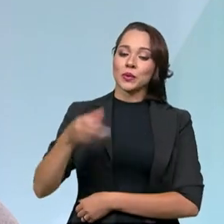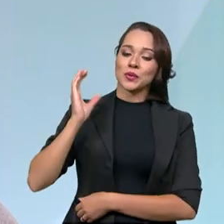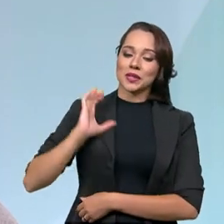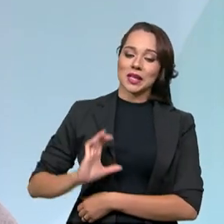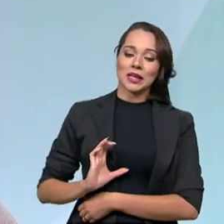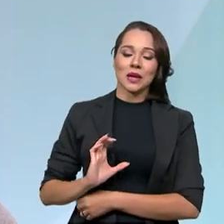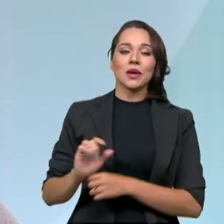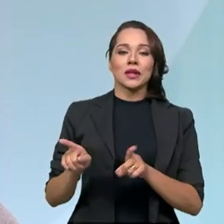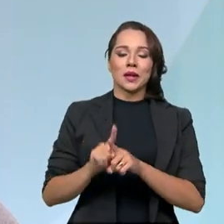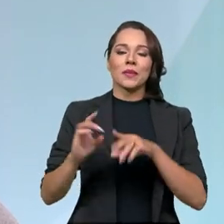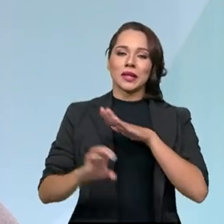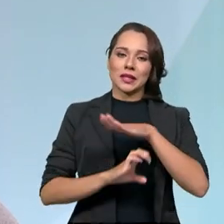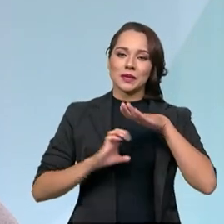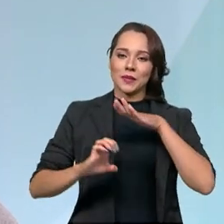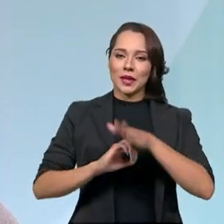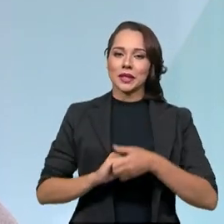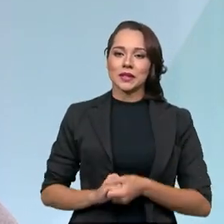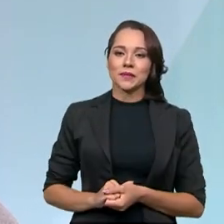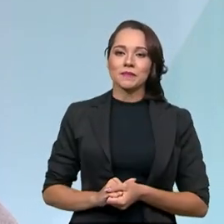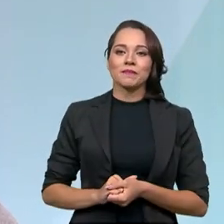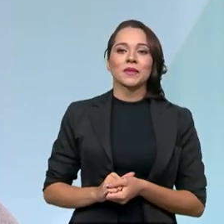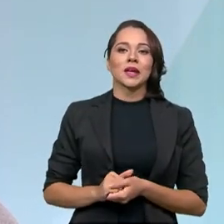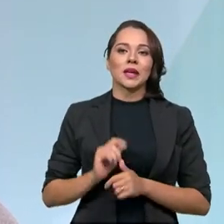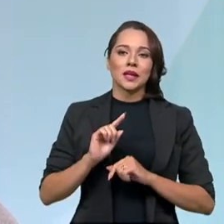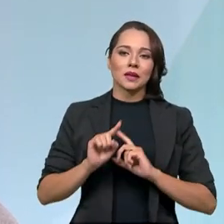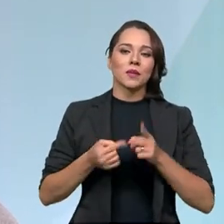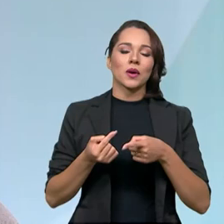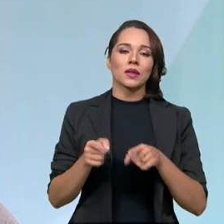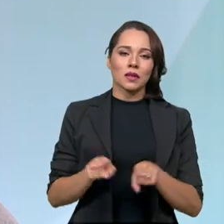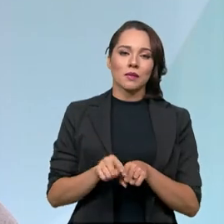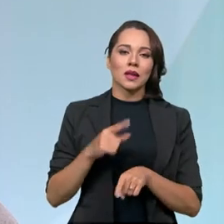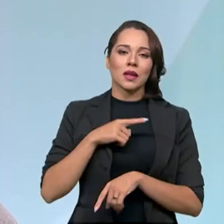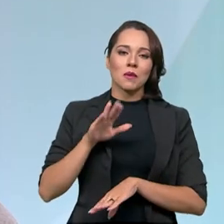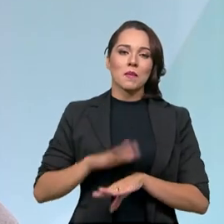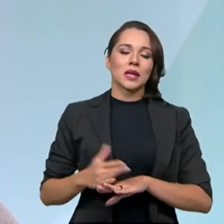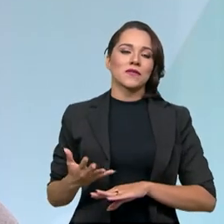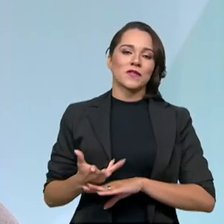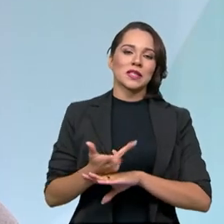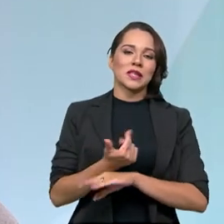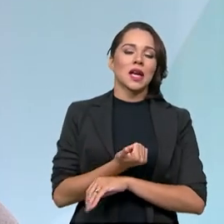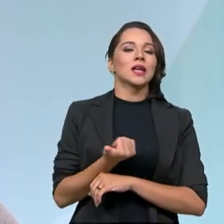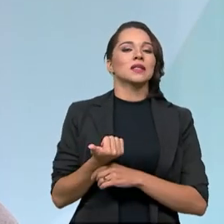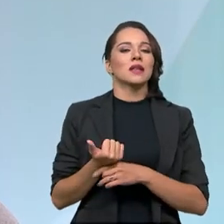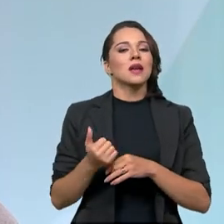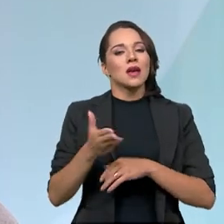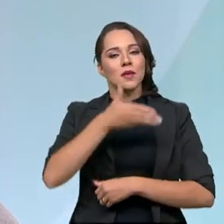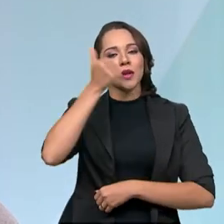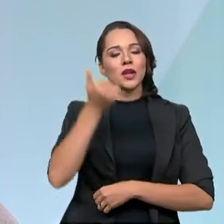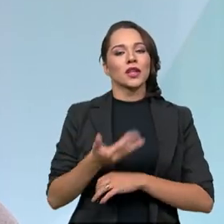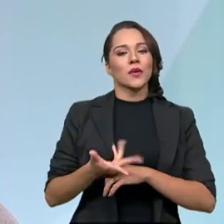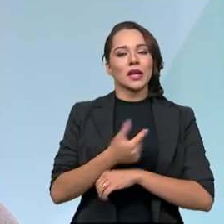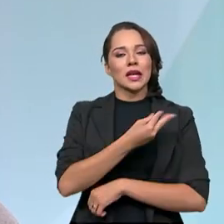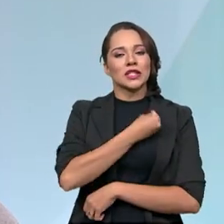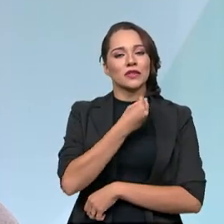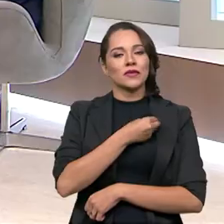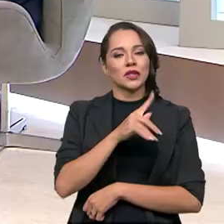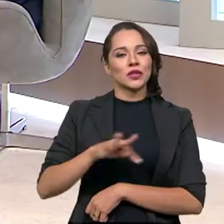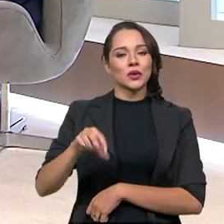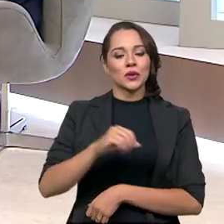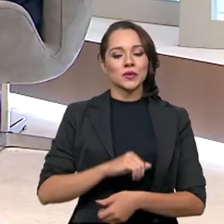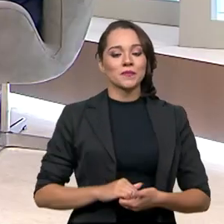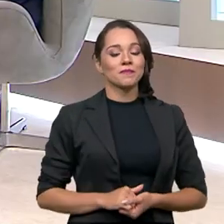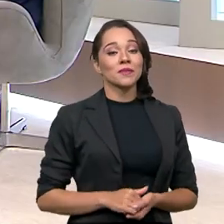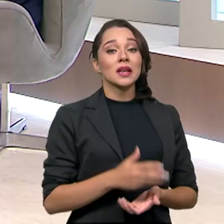cidadão, para o uso das empresas e, consequentemente, trazendo maior eficiência logística e melhoria na qualidade de vida de todos.